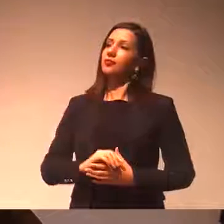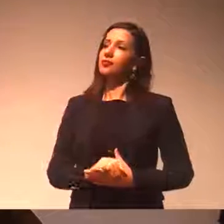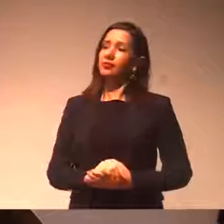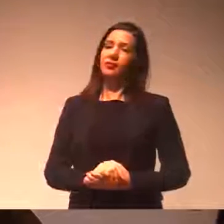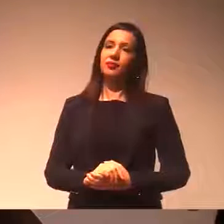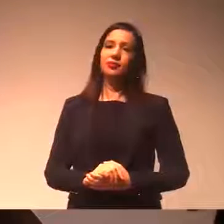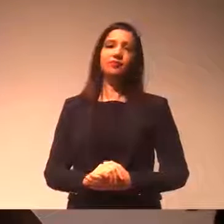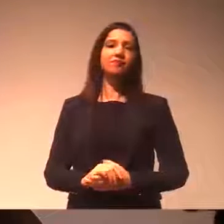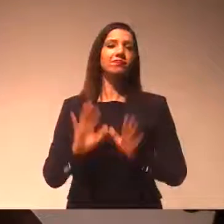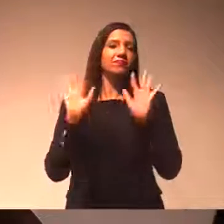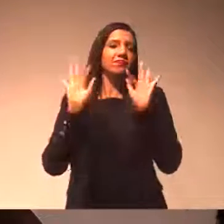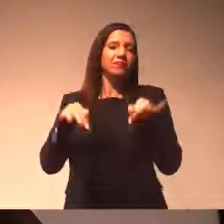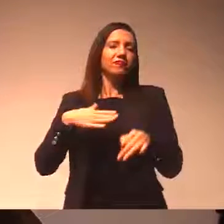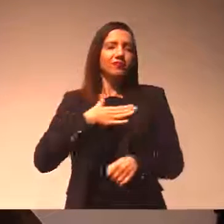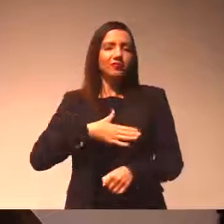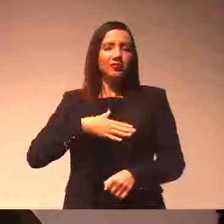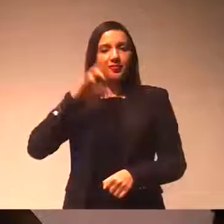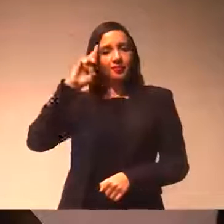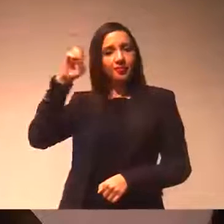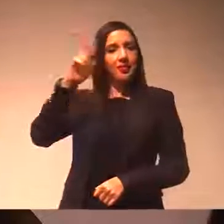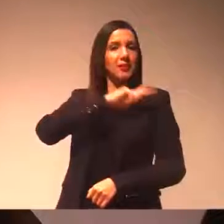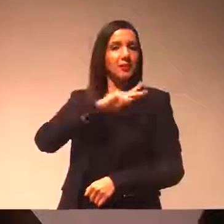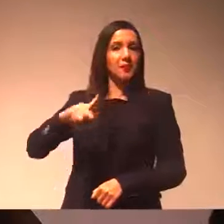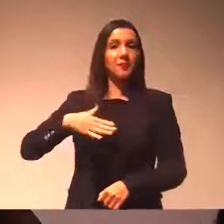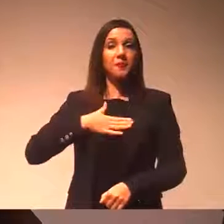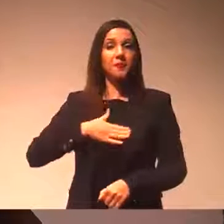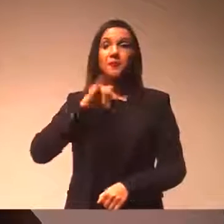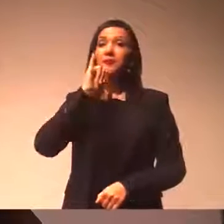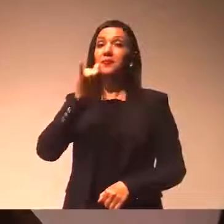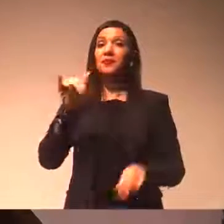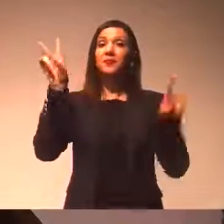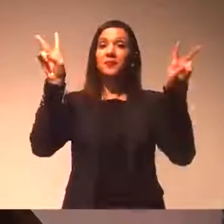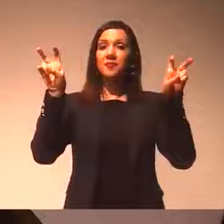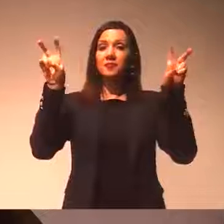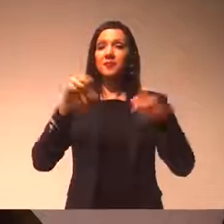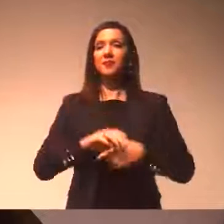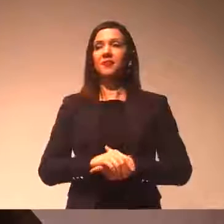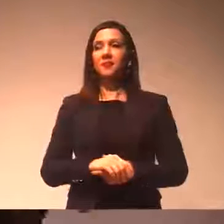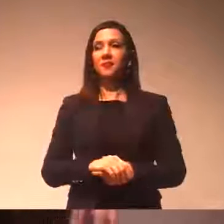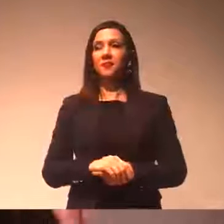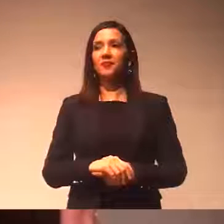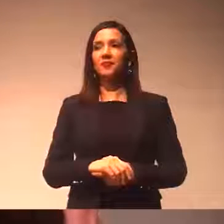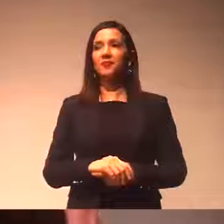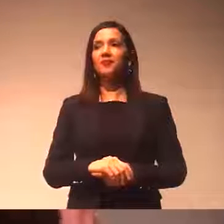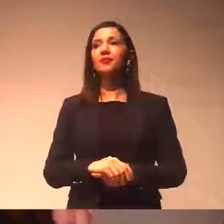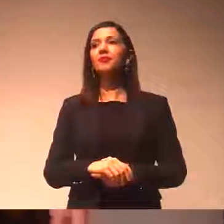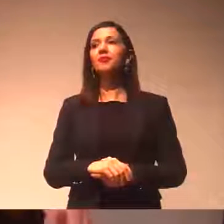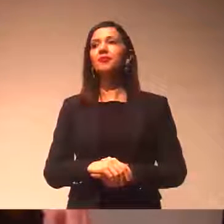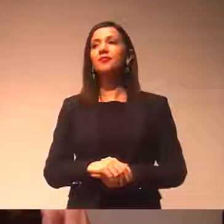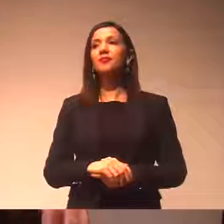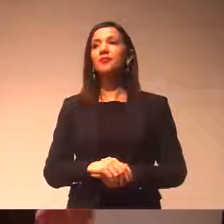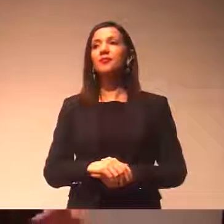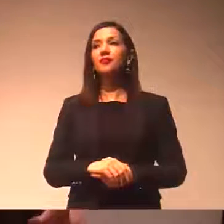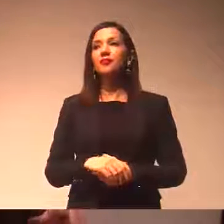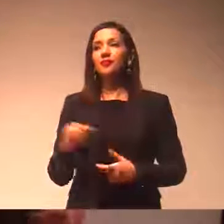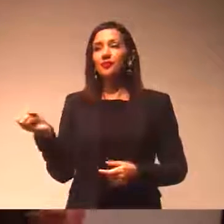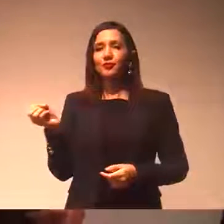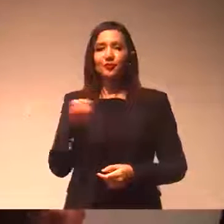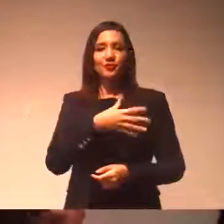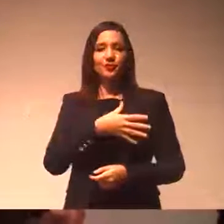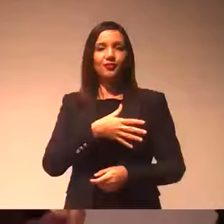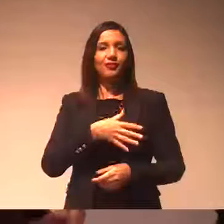senhor presidente, eu gostaria de comentar também aqui sobre a vinda iminente de novas